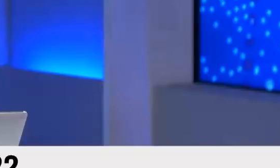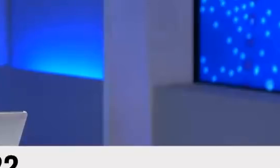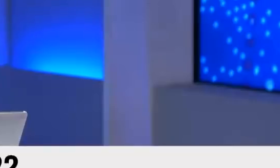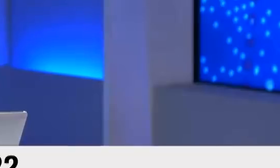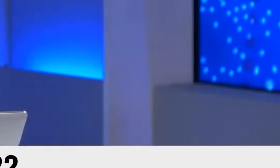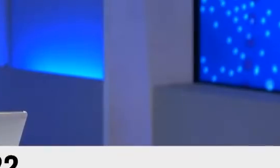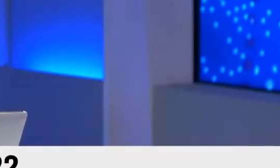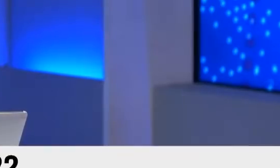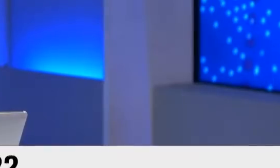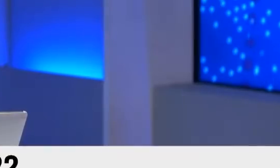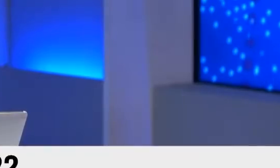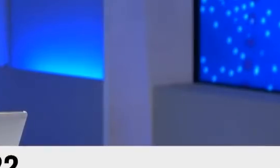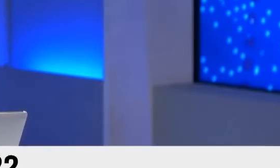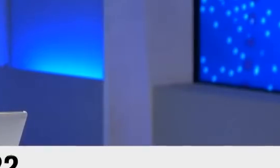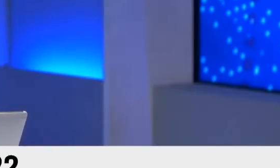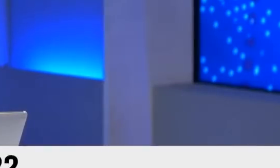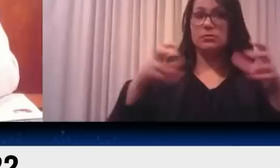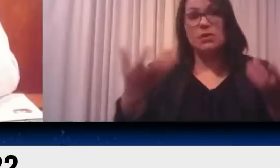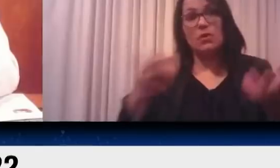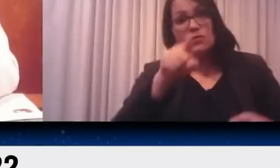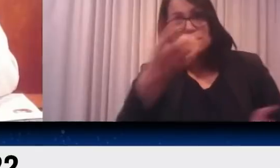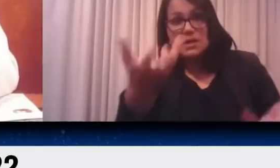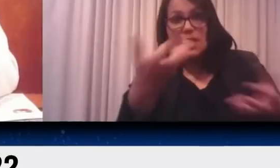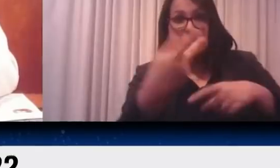Vamos acompanhar a live do presidente Jair Bolsonaro.